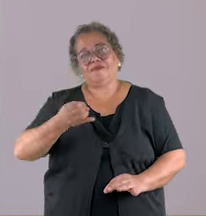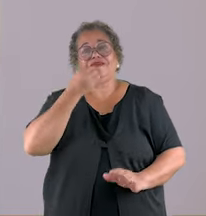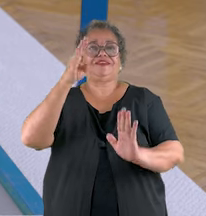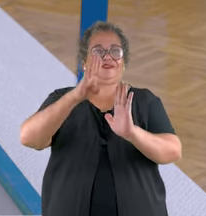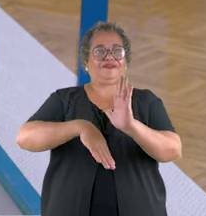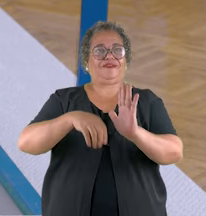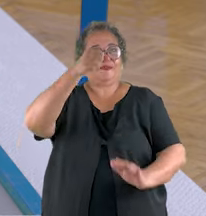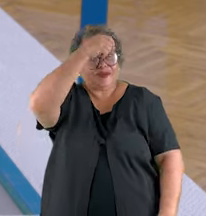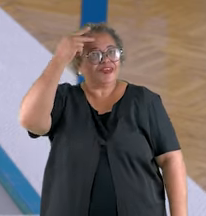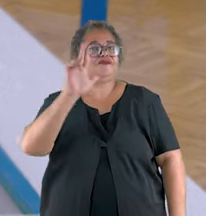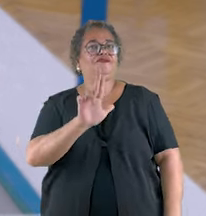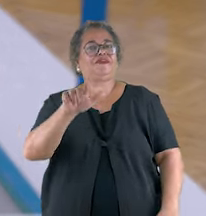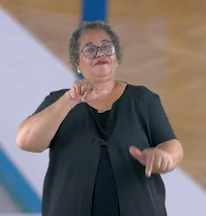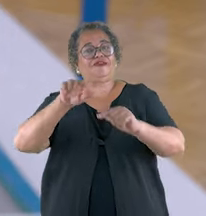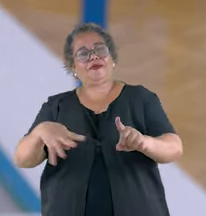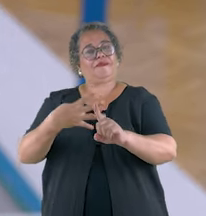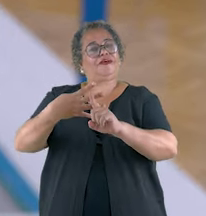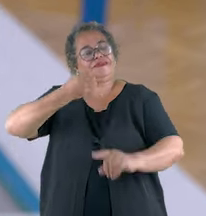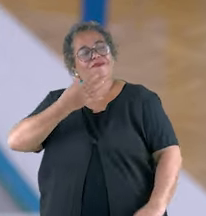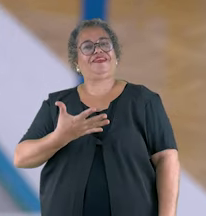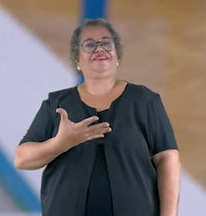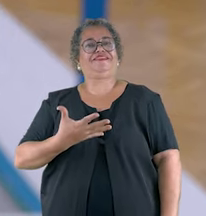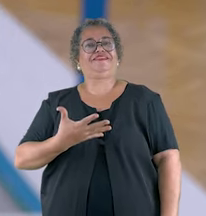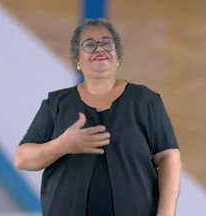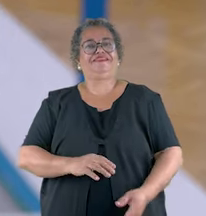o descontão. Prefeitura de Uberlândia. Fazer mais, fazer bem.